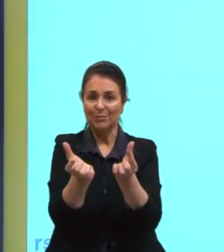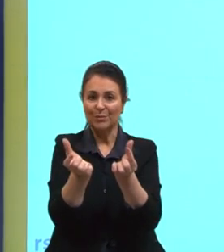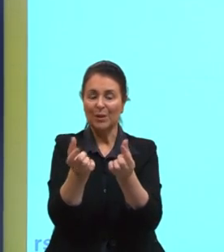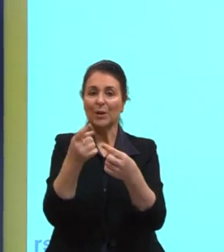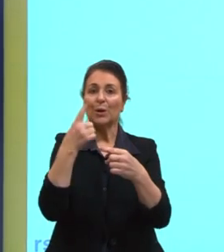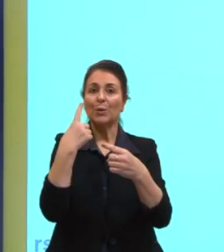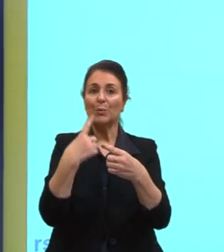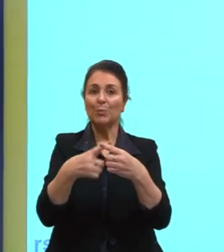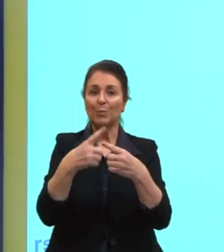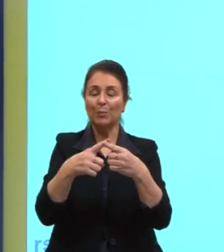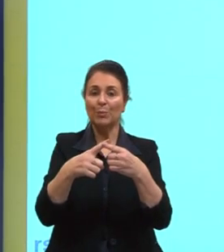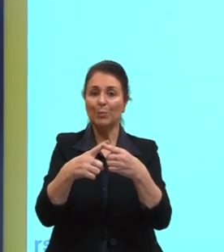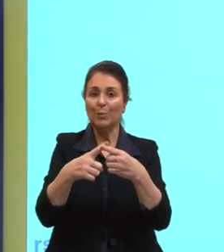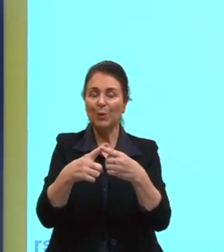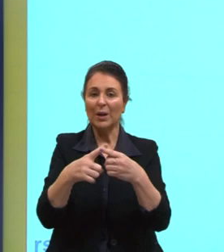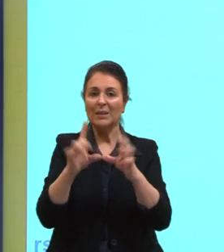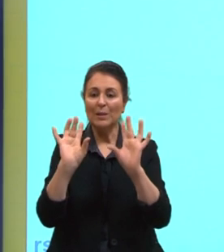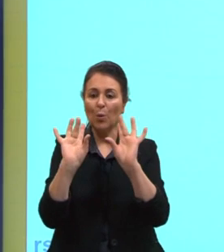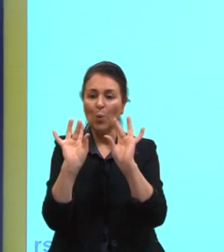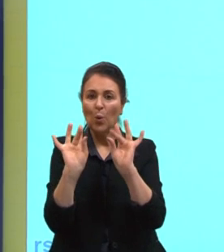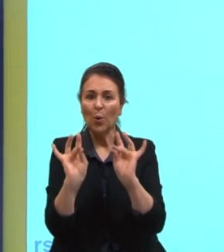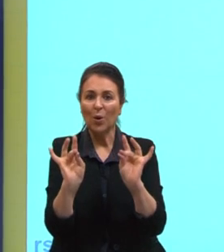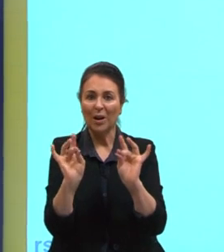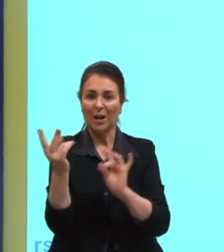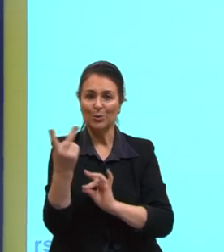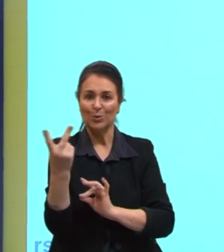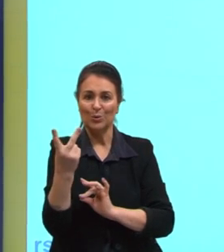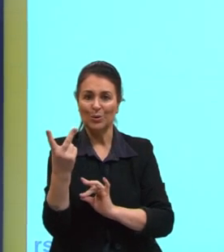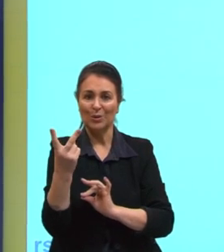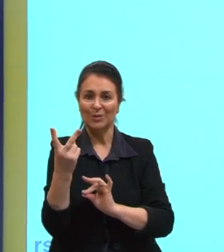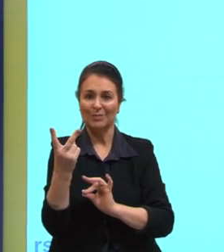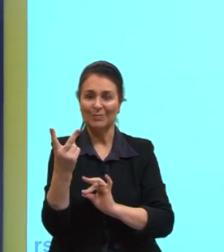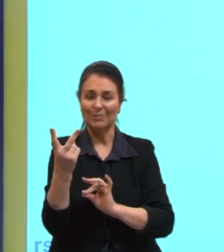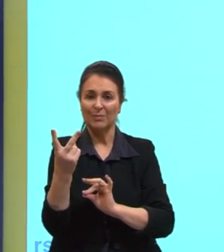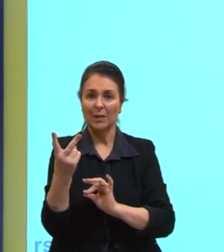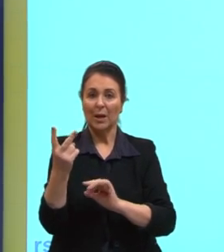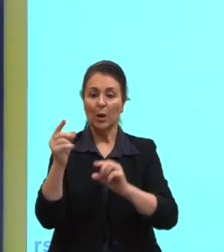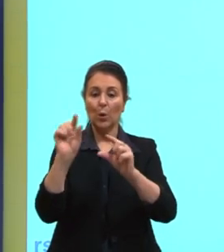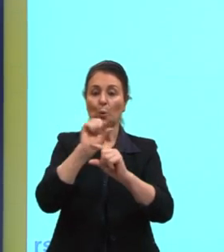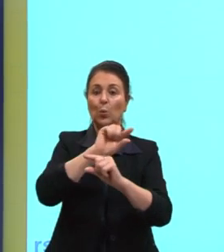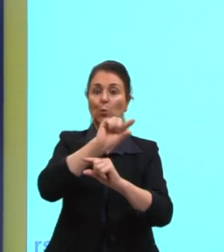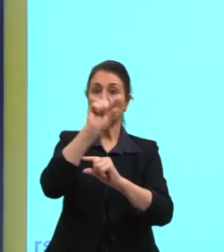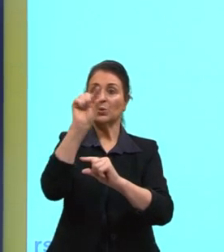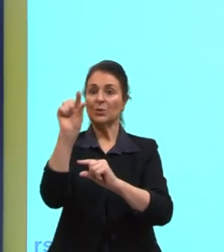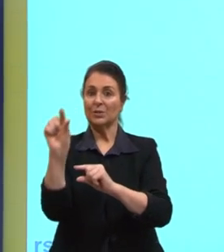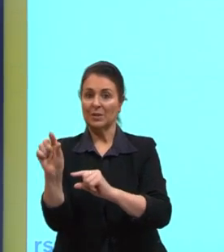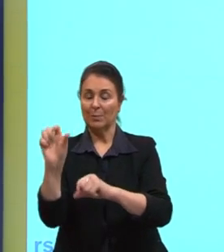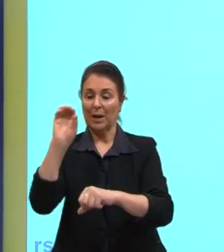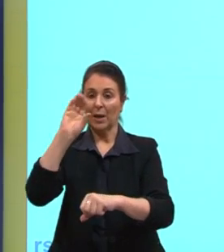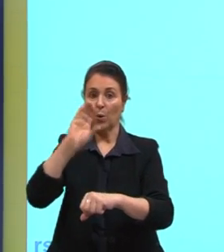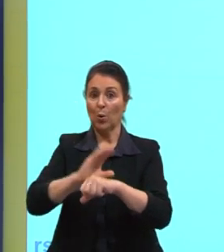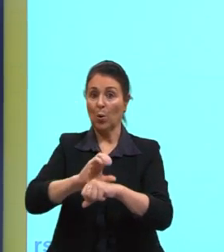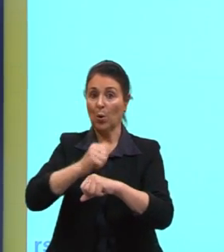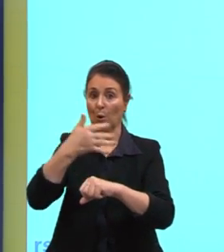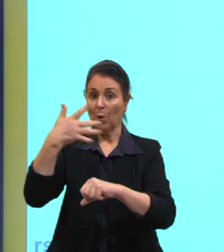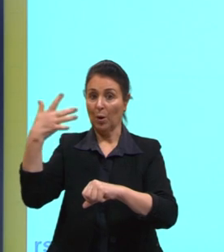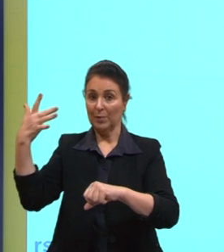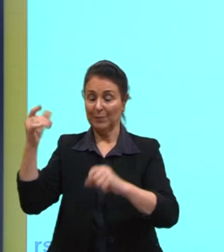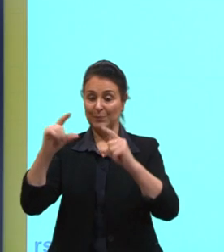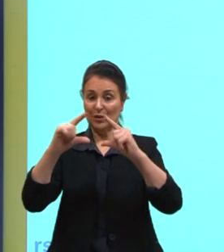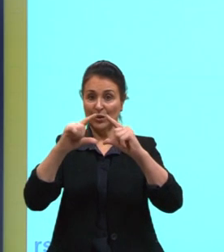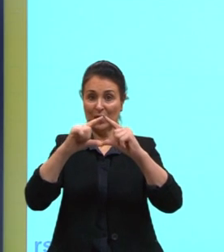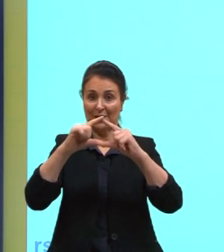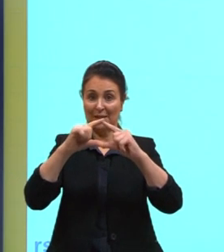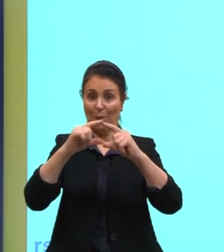Porque eles estão extremamente colados aqui um no outro. Esse de cima aqui, que é o cobre, que tem a dilatação maior,